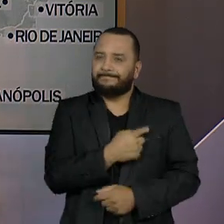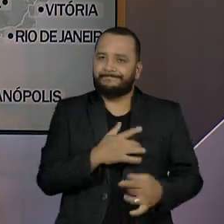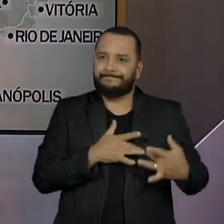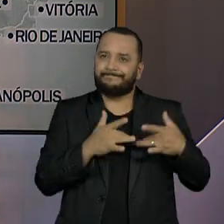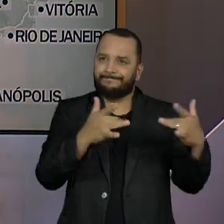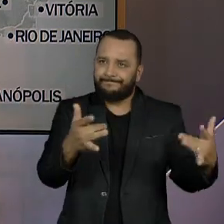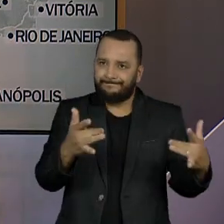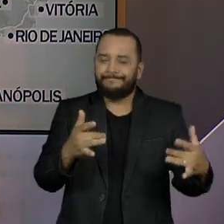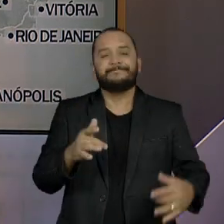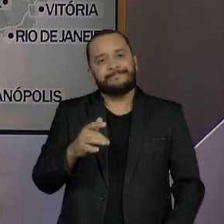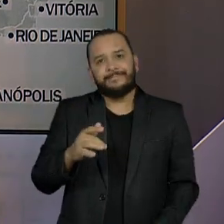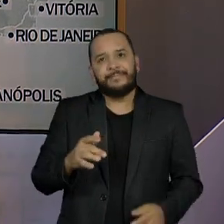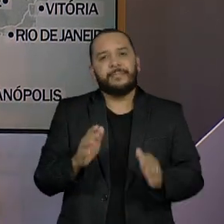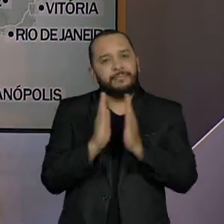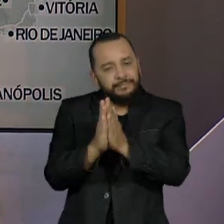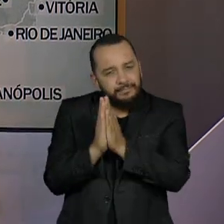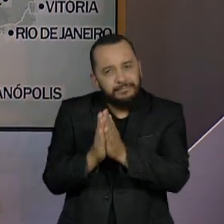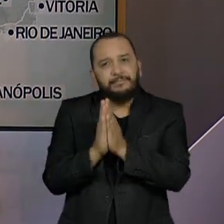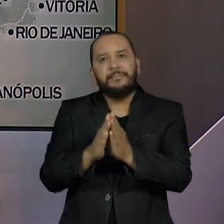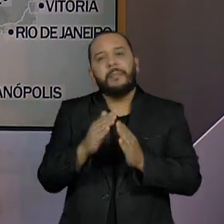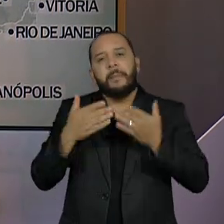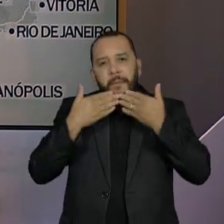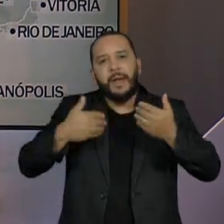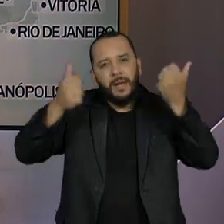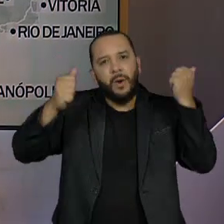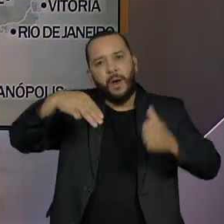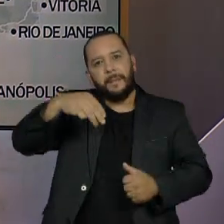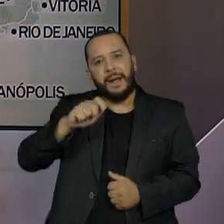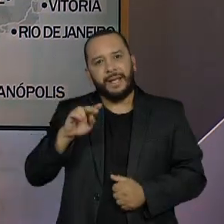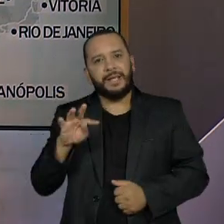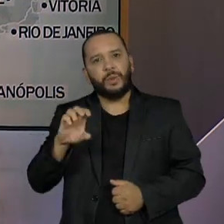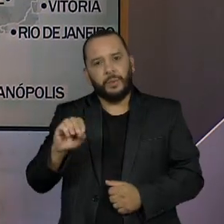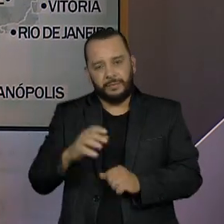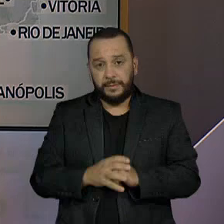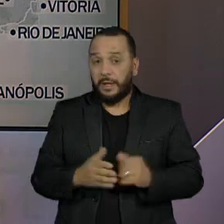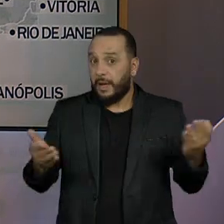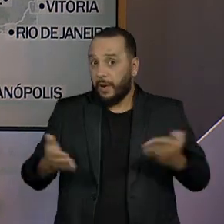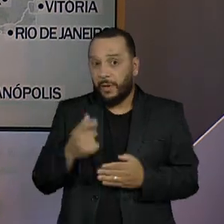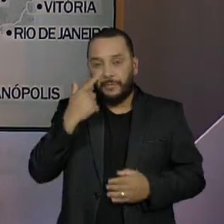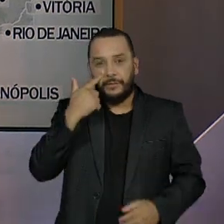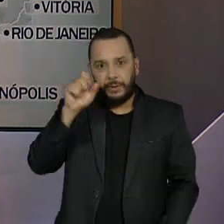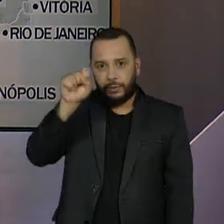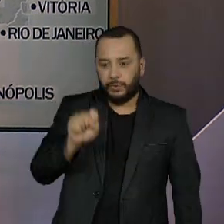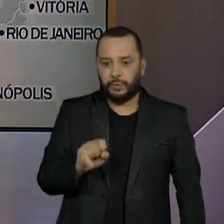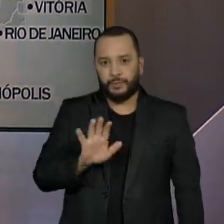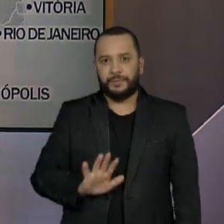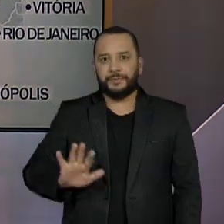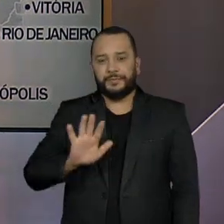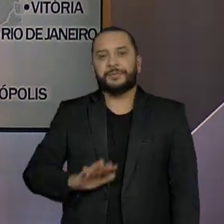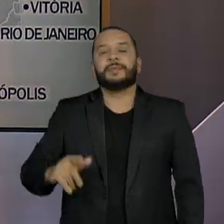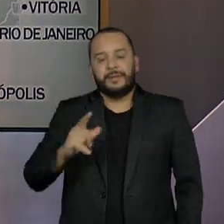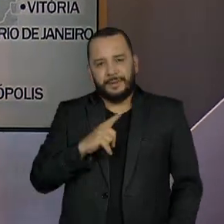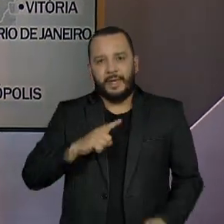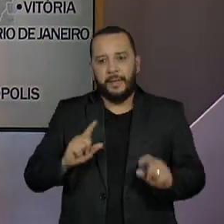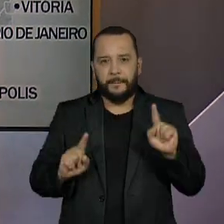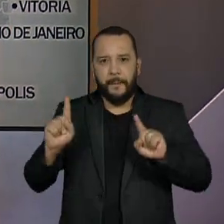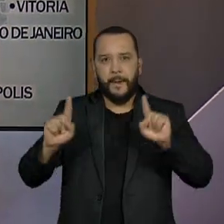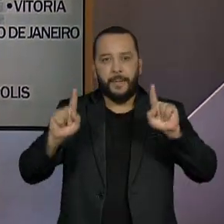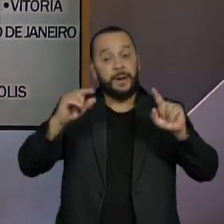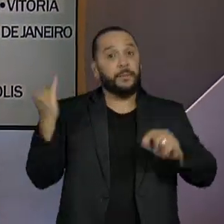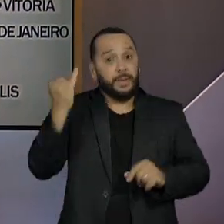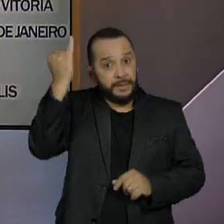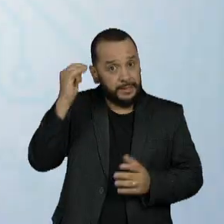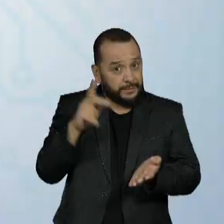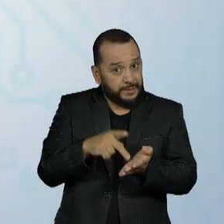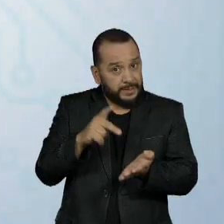os nossos votos de melhora para o Maguito, né? Vamos agora para a região sul, onde a disputa também tem uma importância política bem grande. Vamos